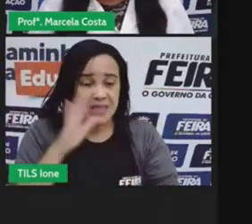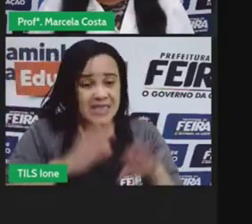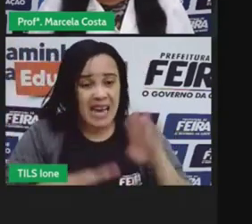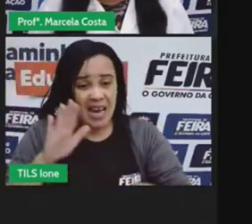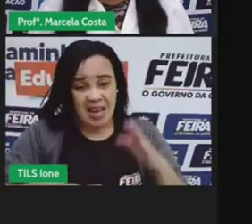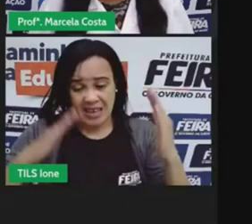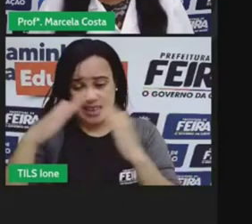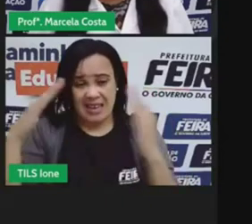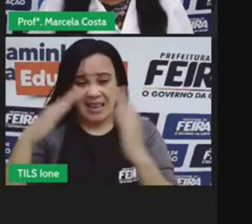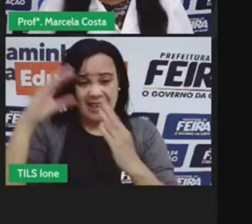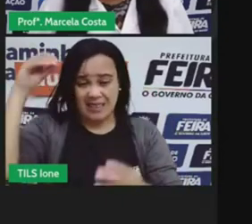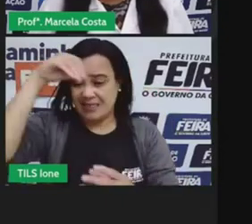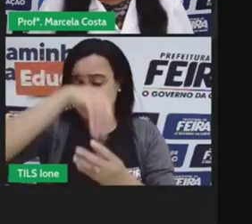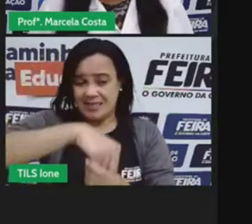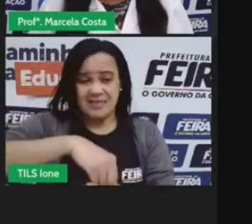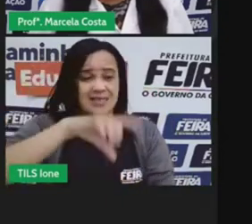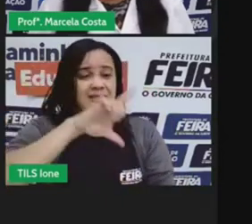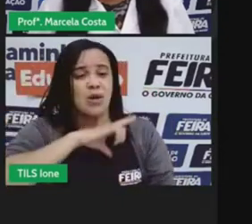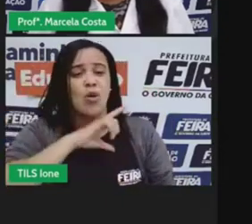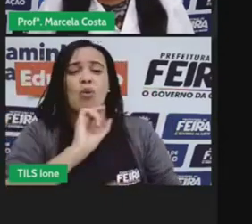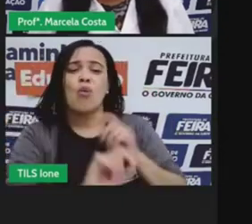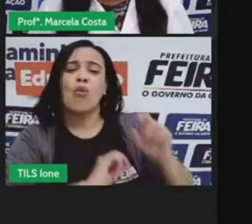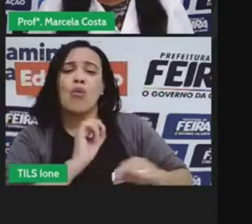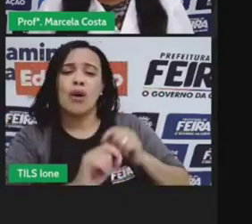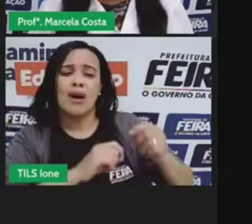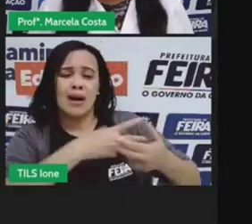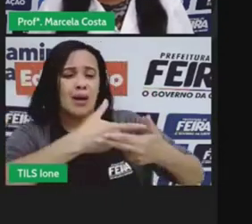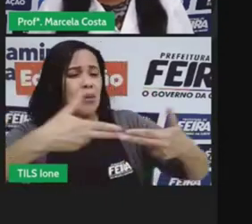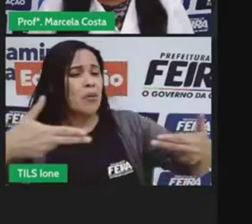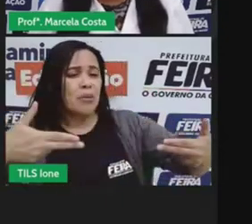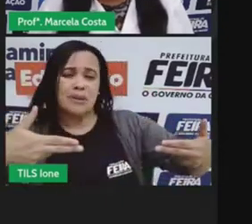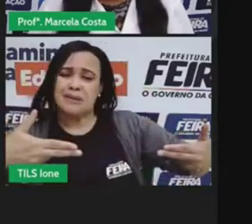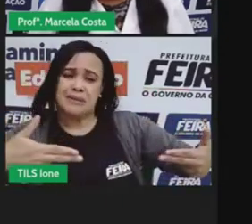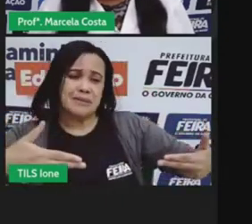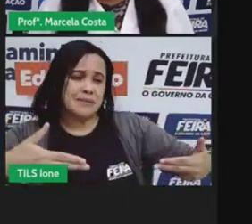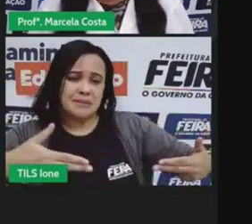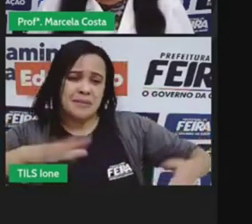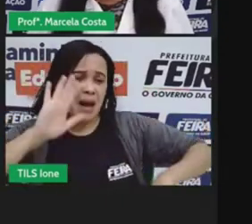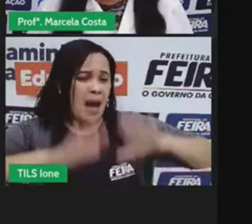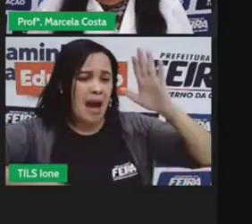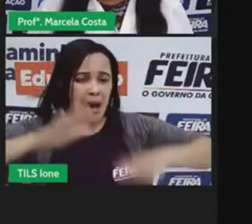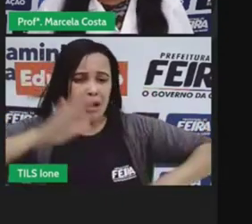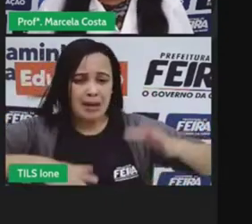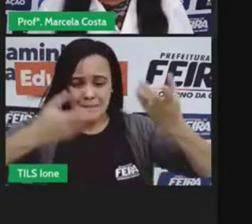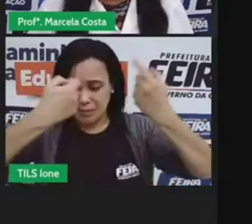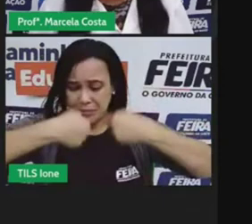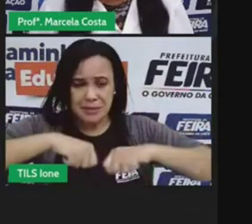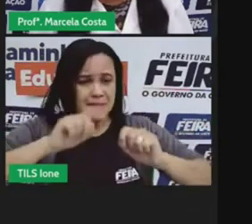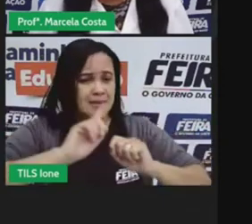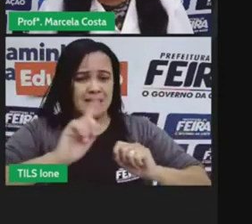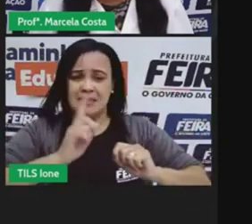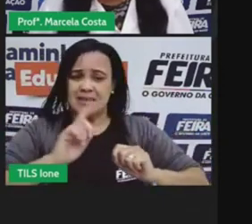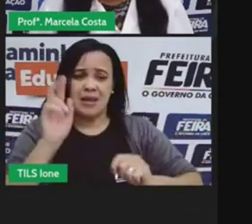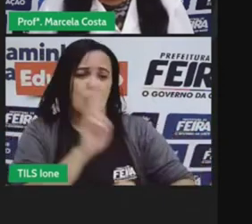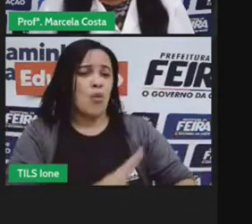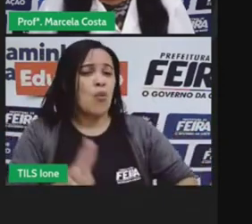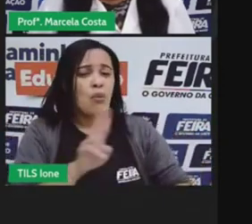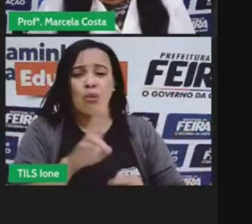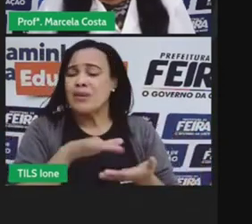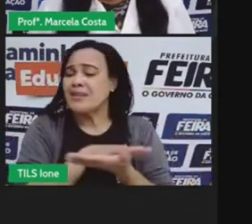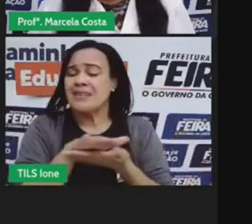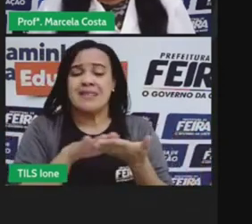você aí pode refletir junto com seus familiares quantas coisas vocês tem aí que talvez não usem mais